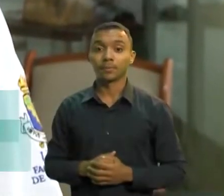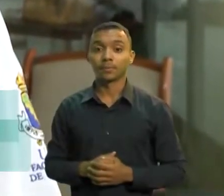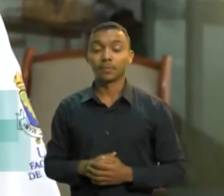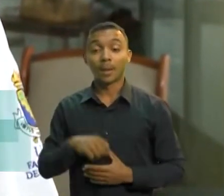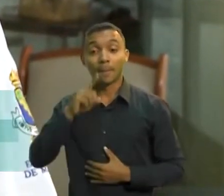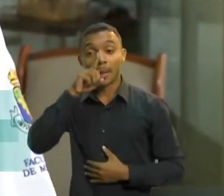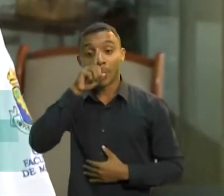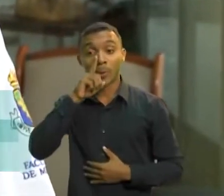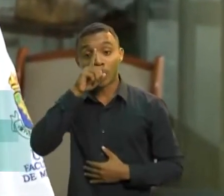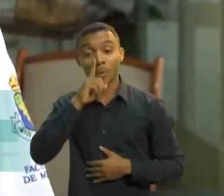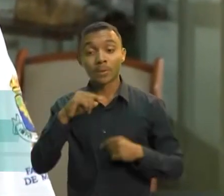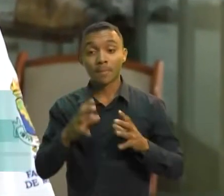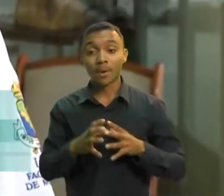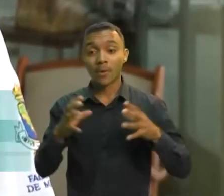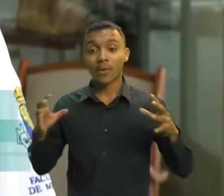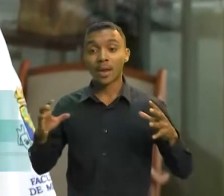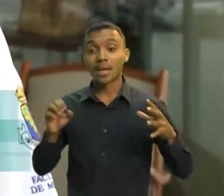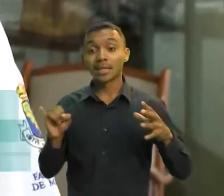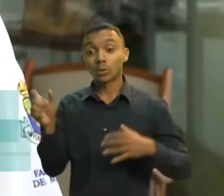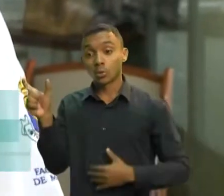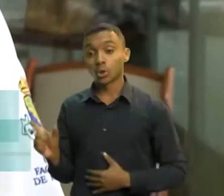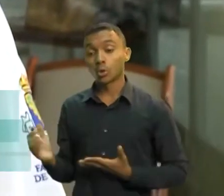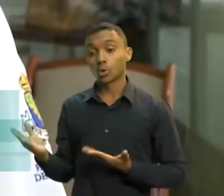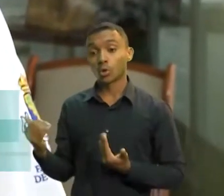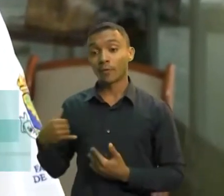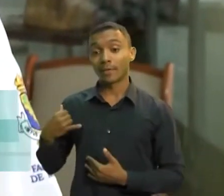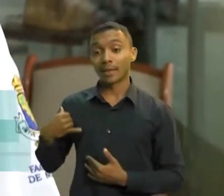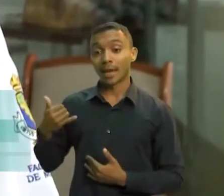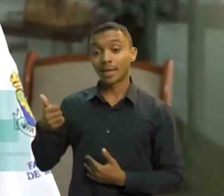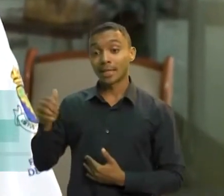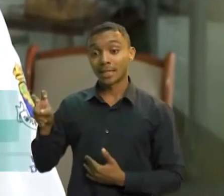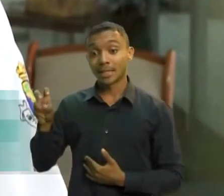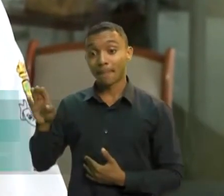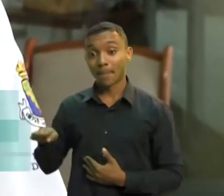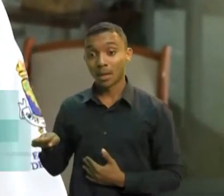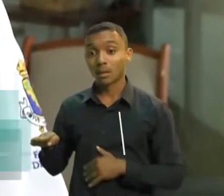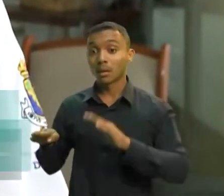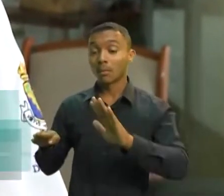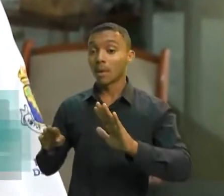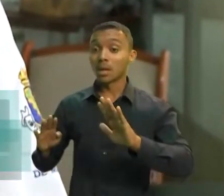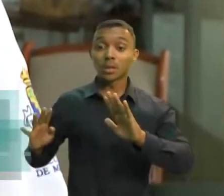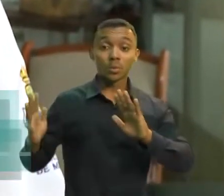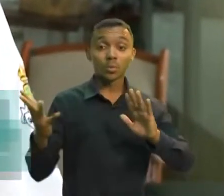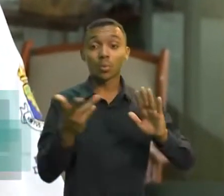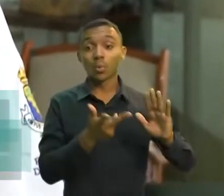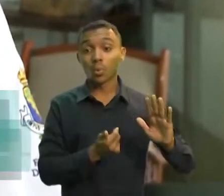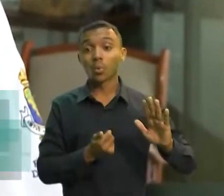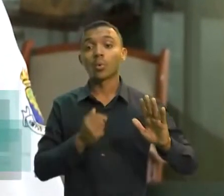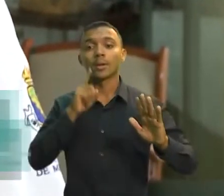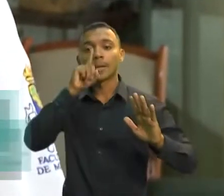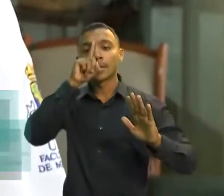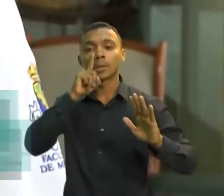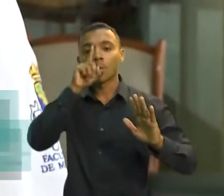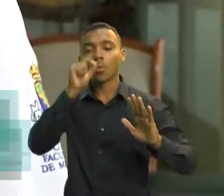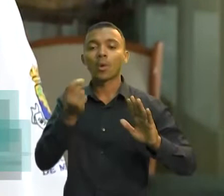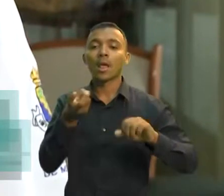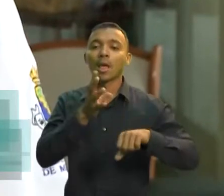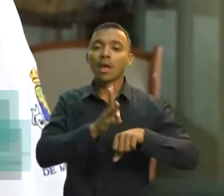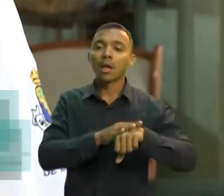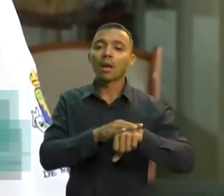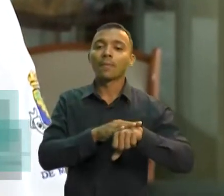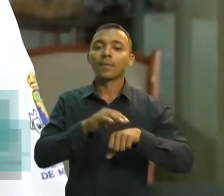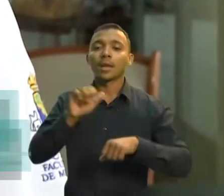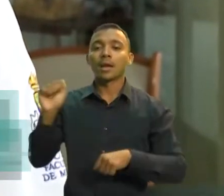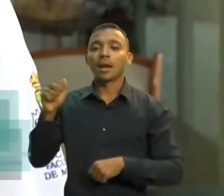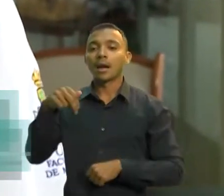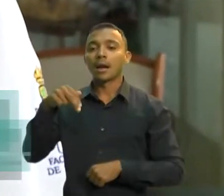aquelas menores de 15 anos que engravidam, mas para todas nós temos o risco maior de anemia, nós temos o risco maior de